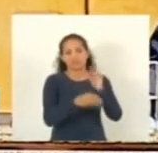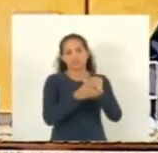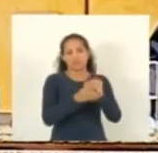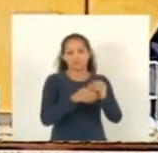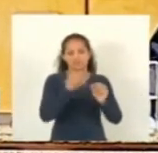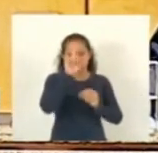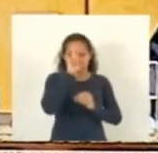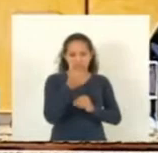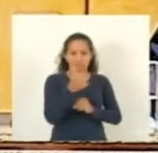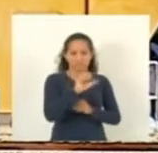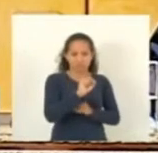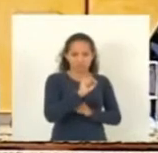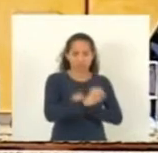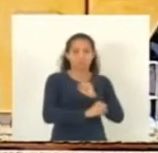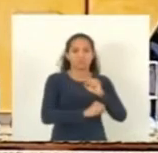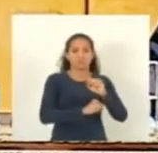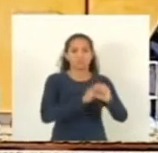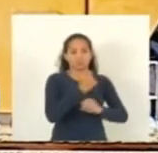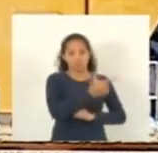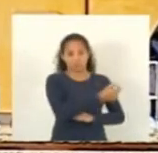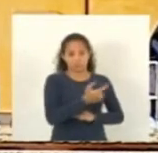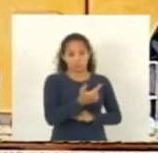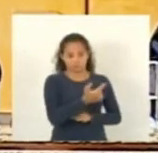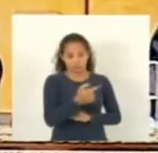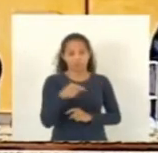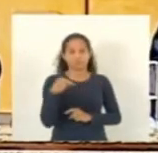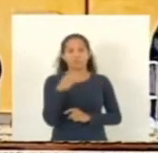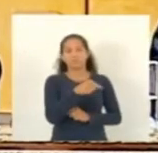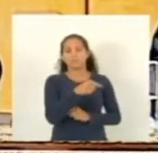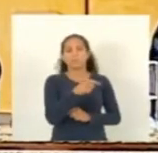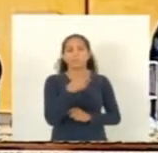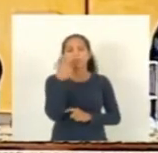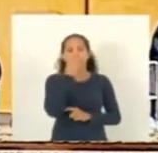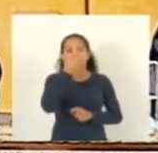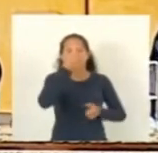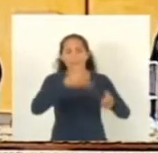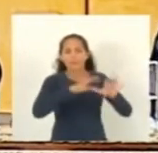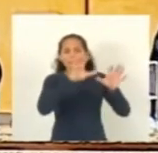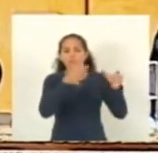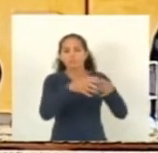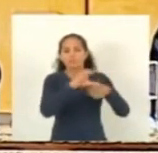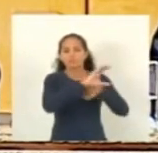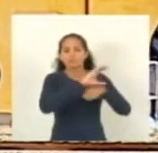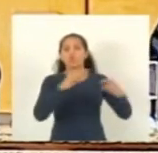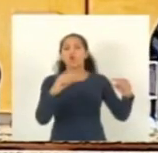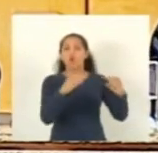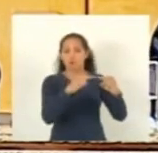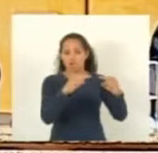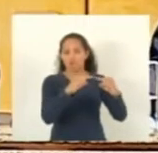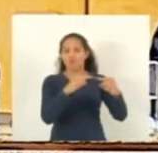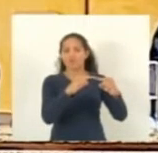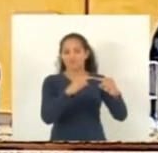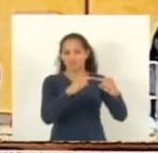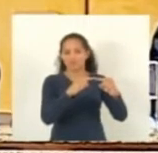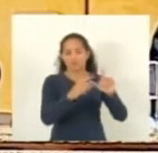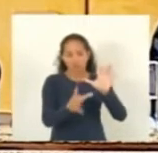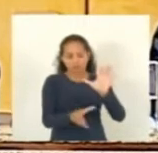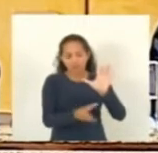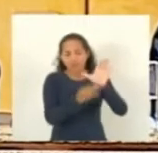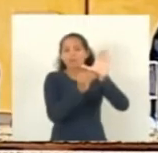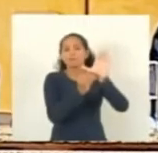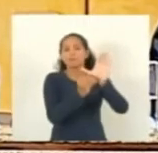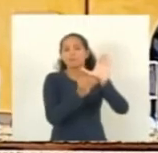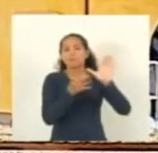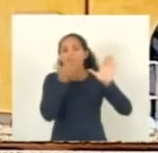2 de 2022 parecer oral da Comissão de Justiça pela constitucionalidade com a emenda sugerida